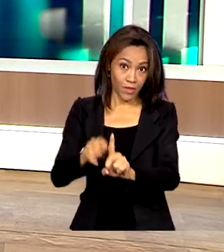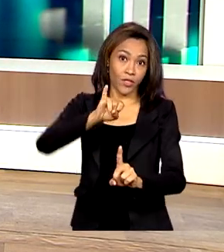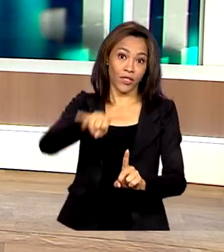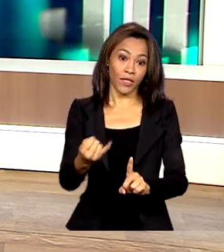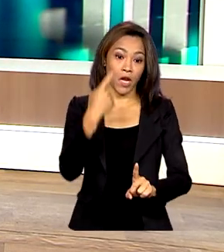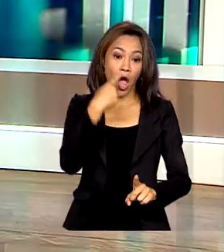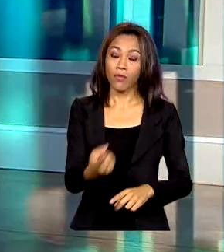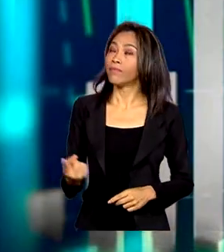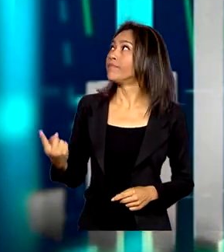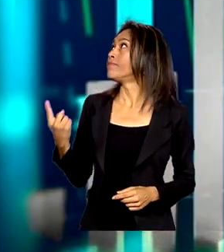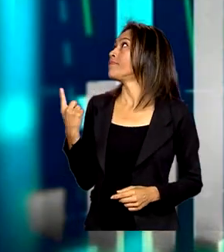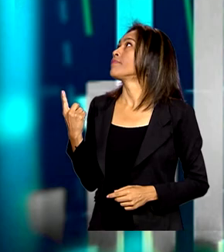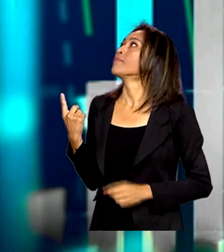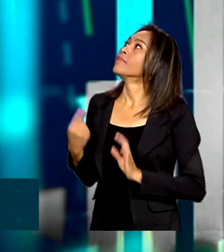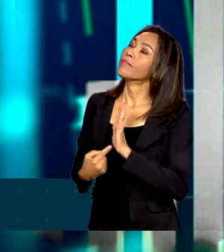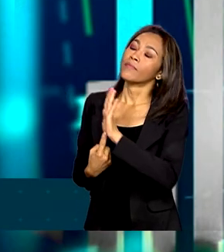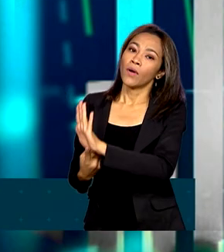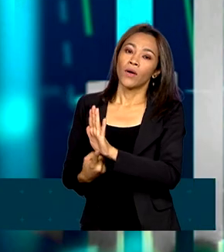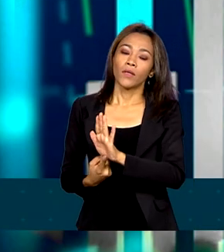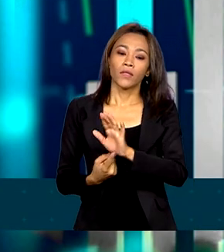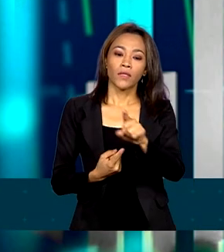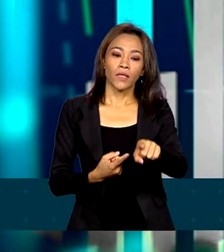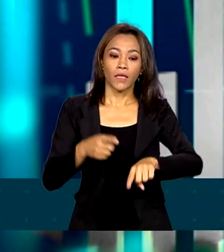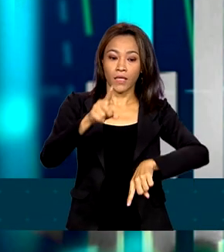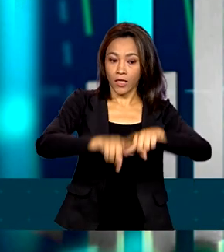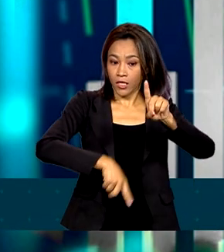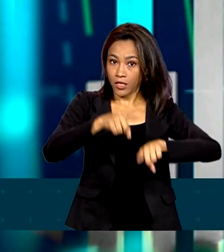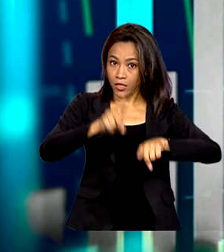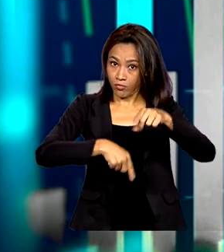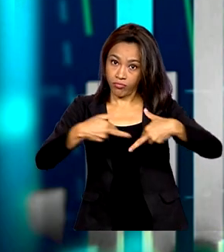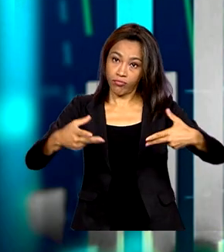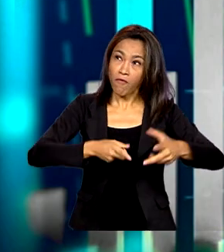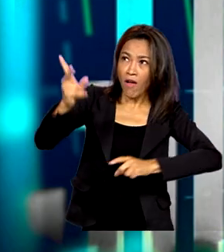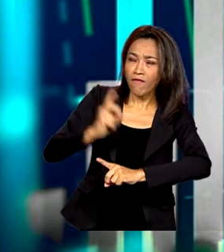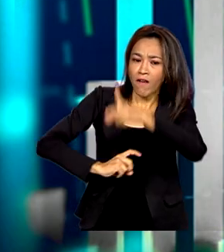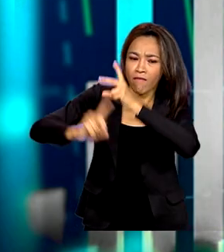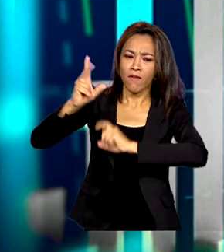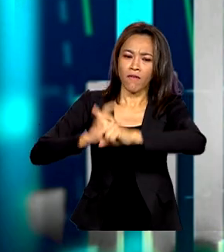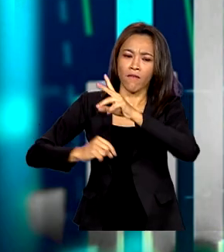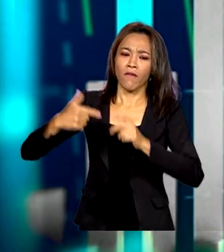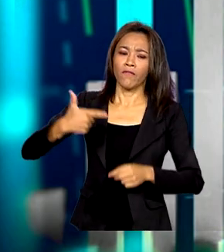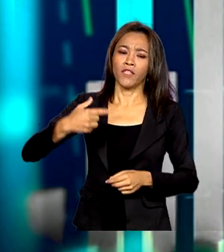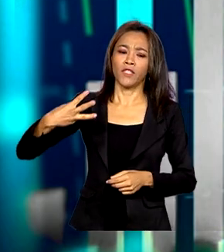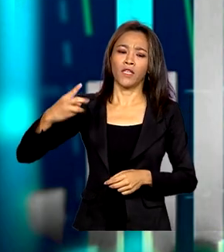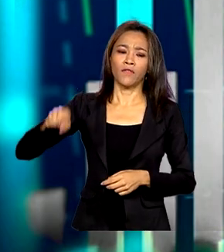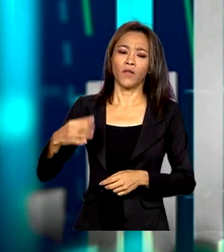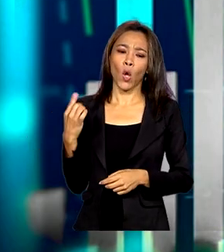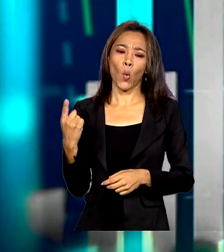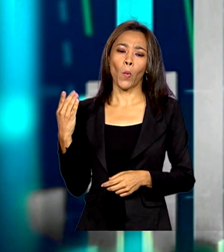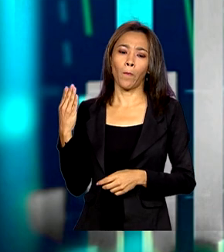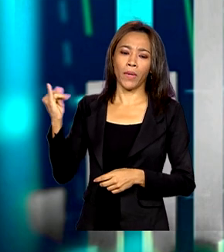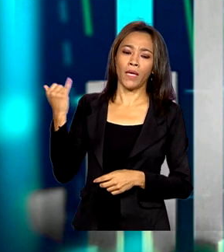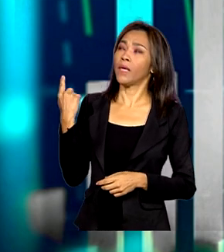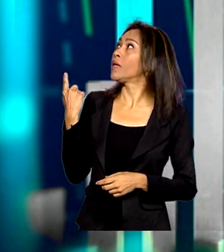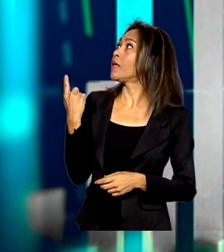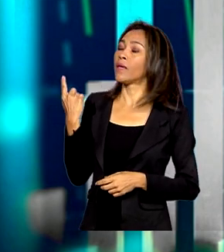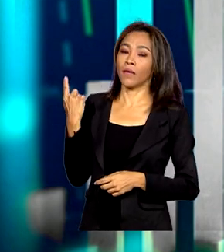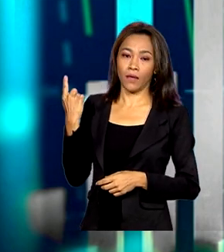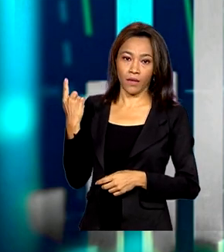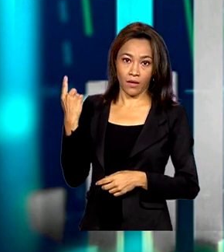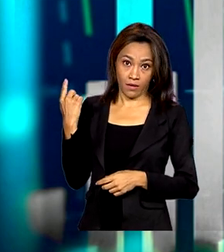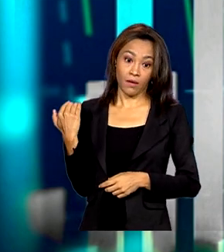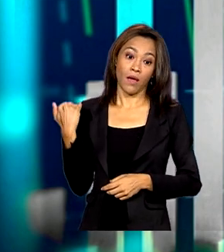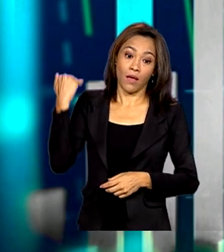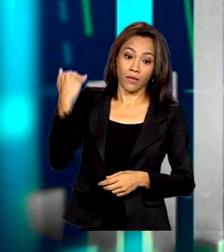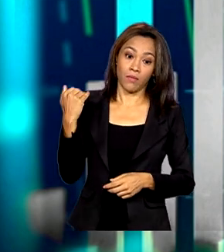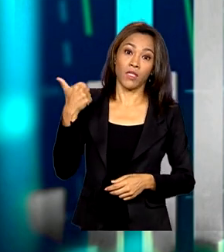que as exportações em janeiro de 2003 atingiram a 23,1 bilhões de dólares, um crescimento em torno de 10% em relação ao mesmo